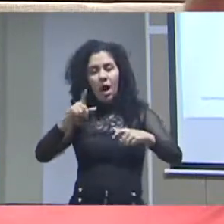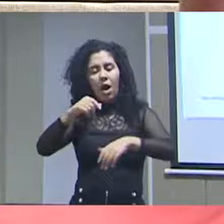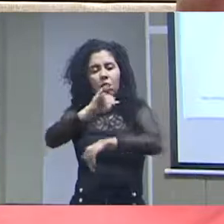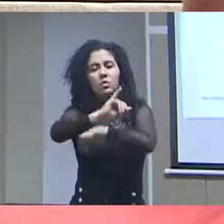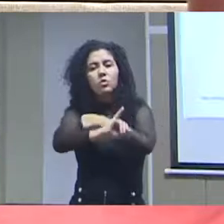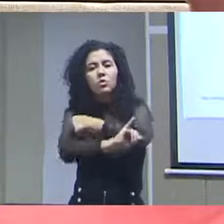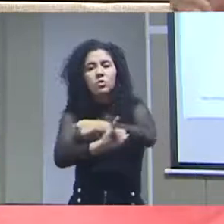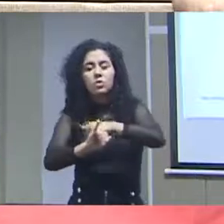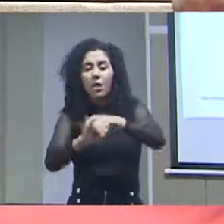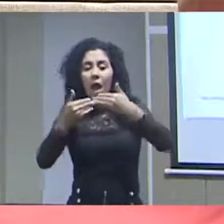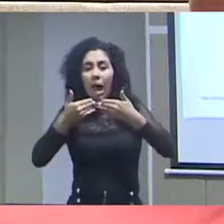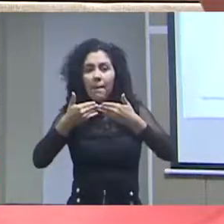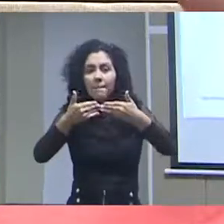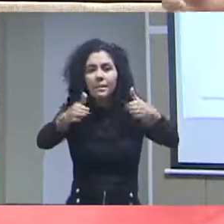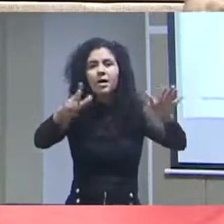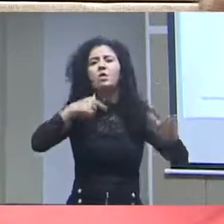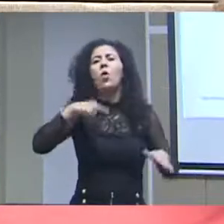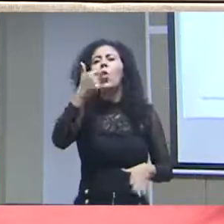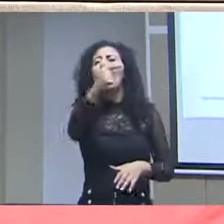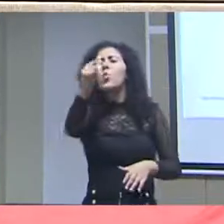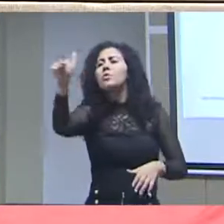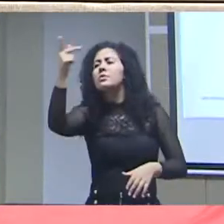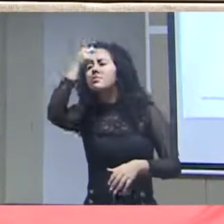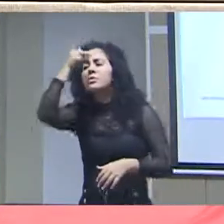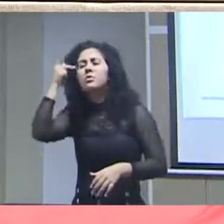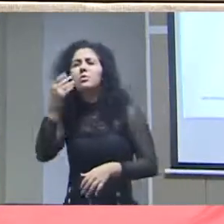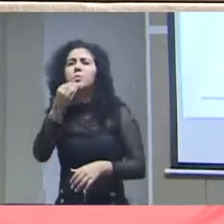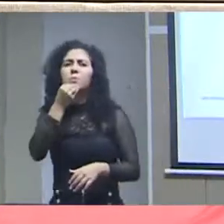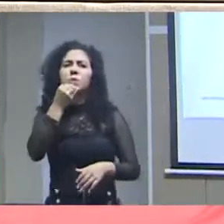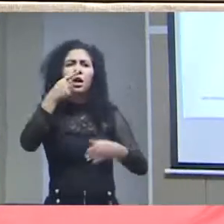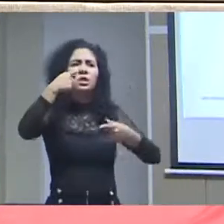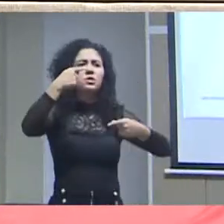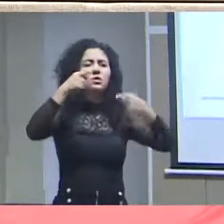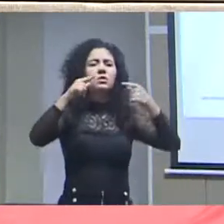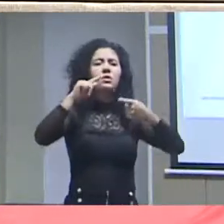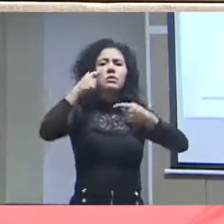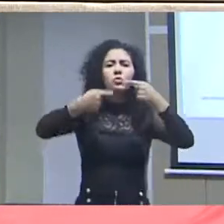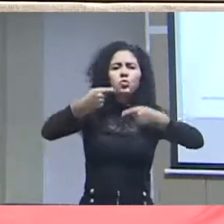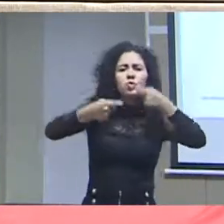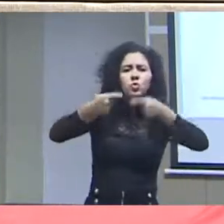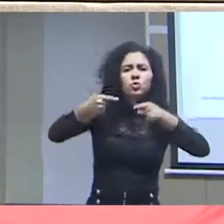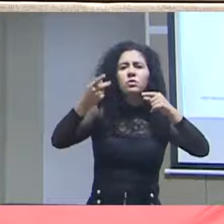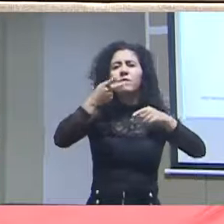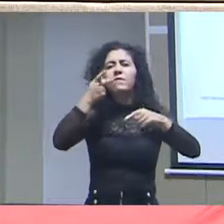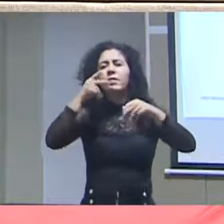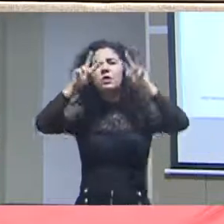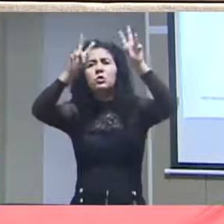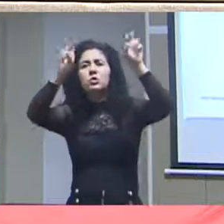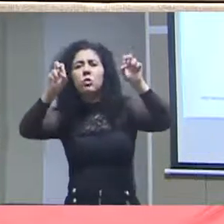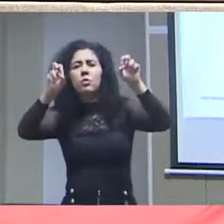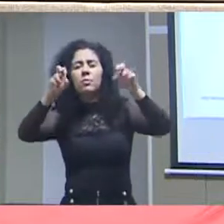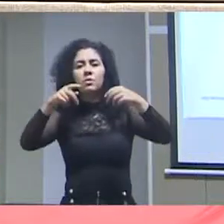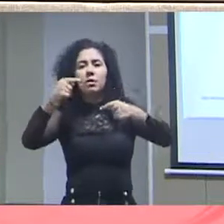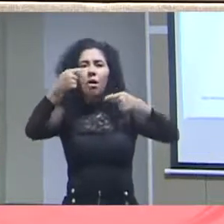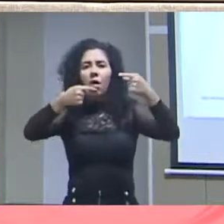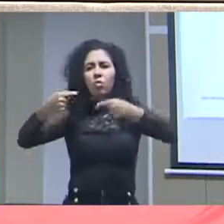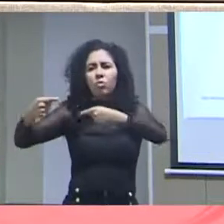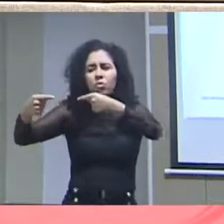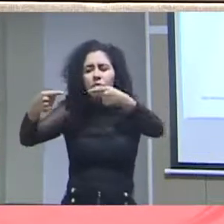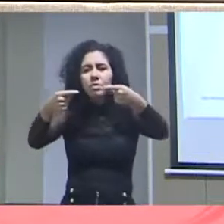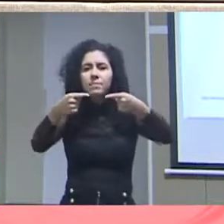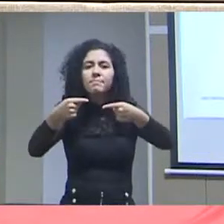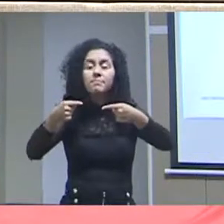vários outros pesquisadores, pessoas, pudessem discutir aquele assunto e aquela discussão ficasse publicada junto com aquela